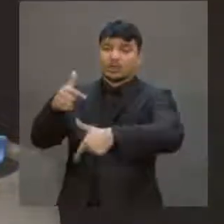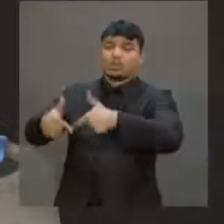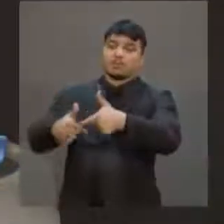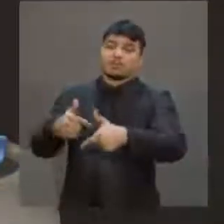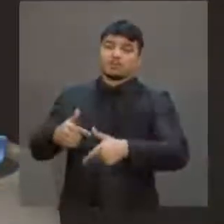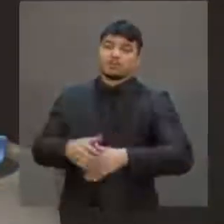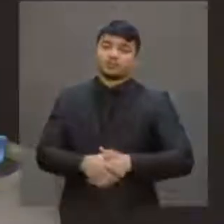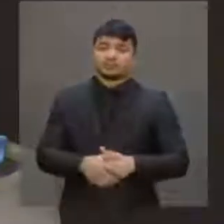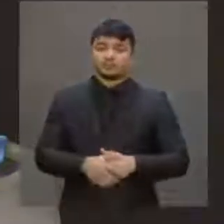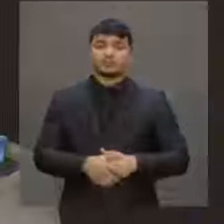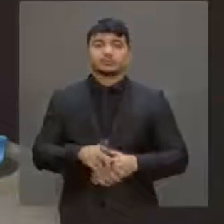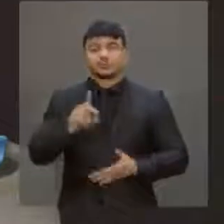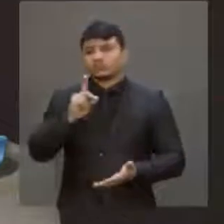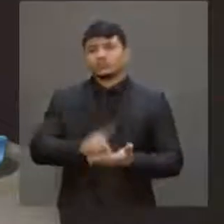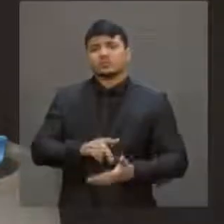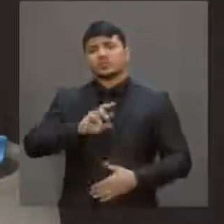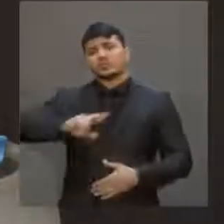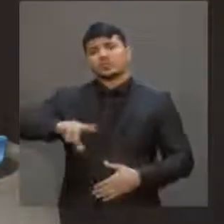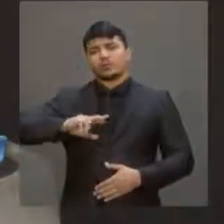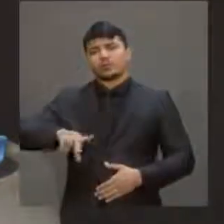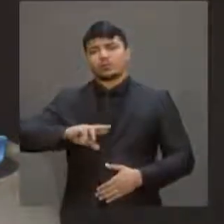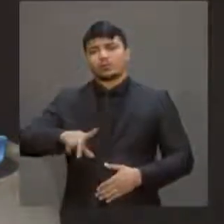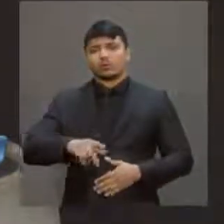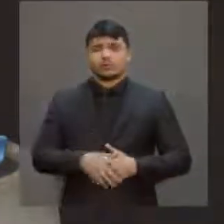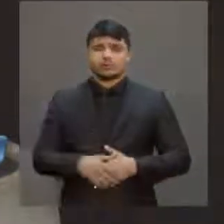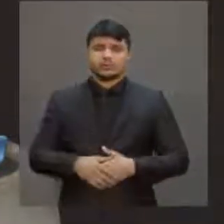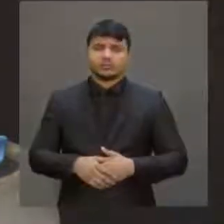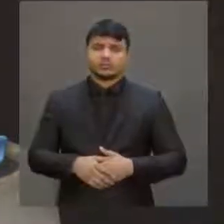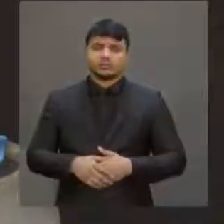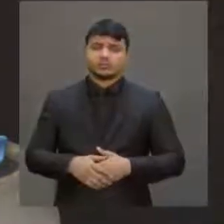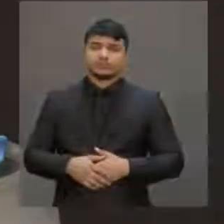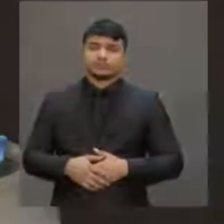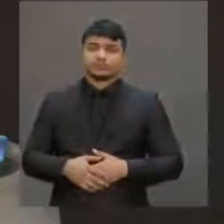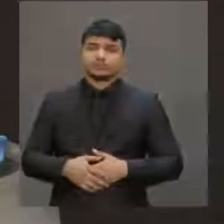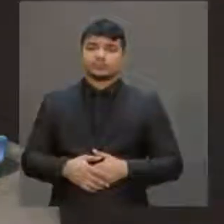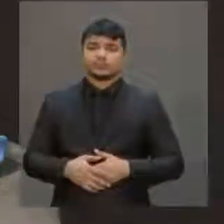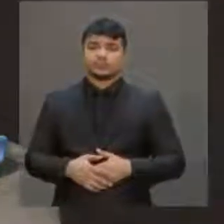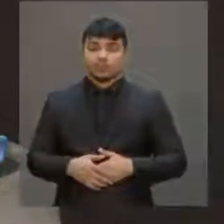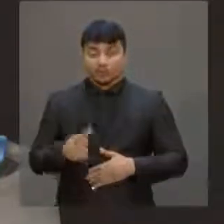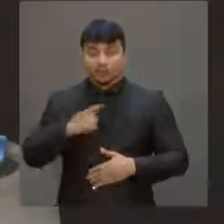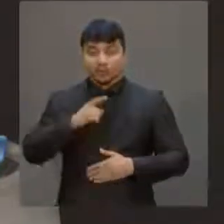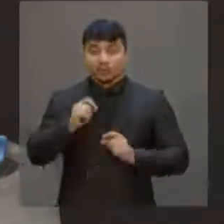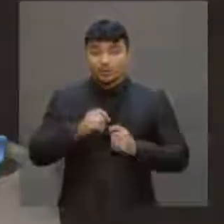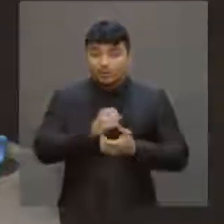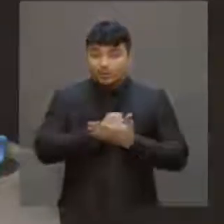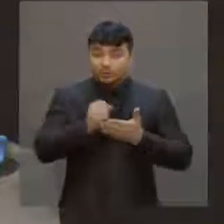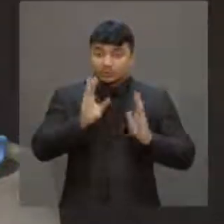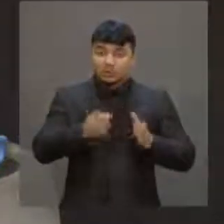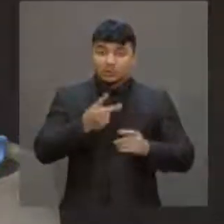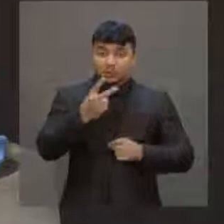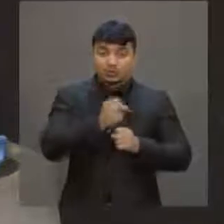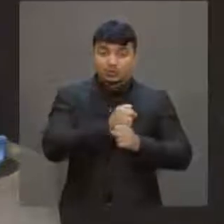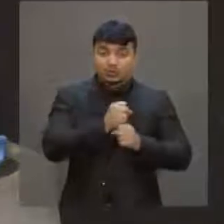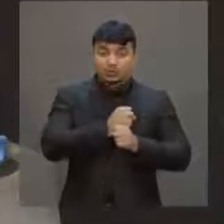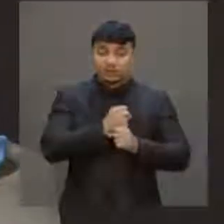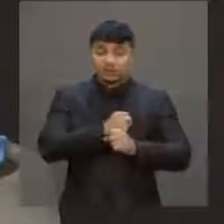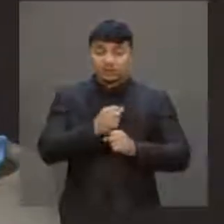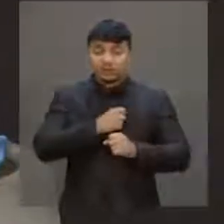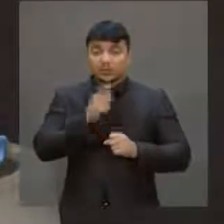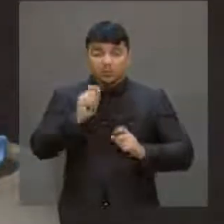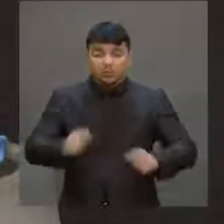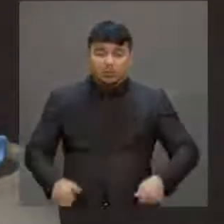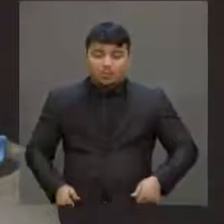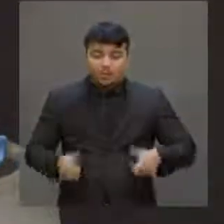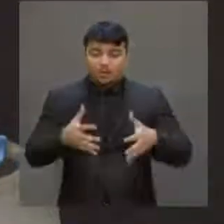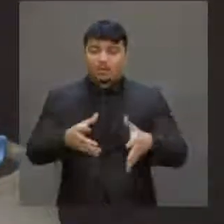empregos. Isto não é verdade. Isto não é verdade. Passados dois anos, o investimento direto